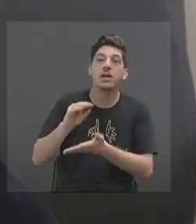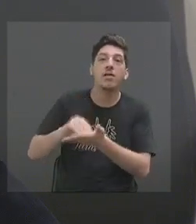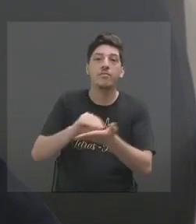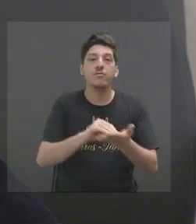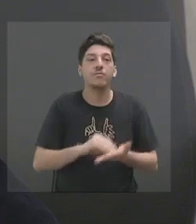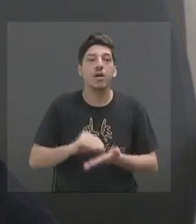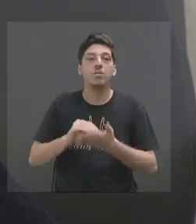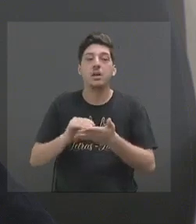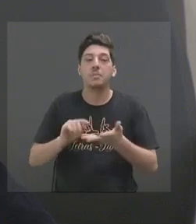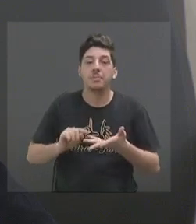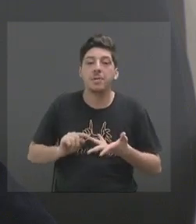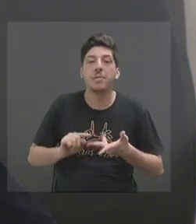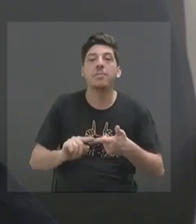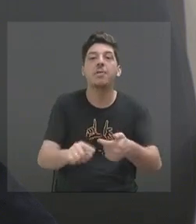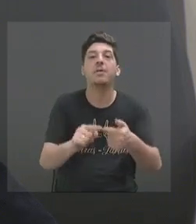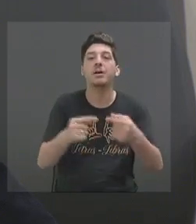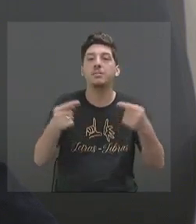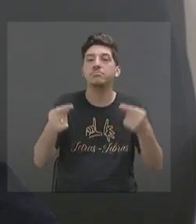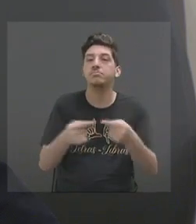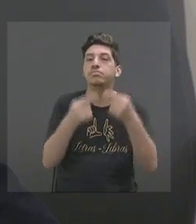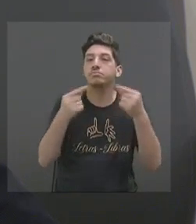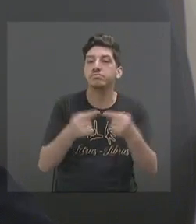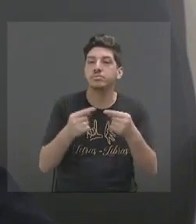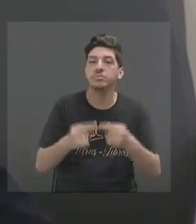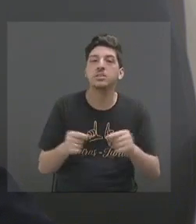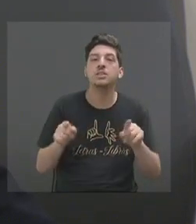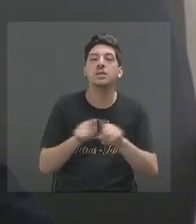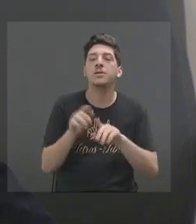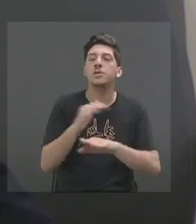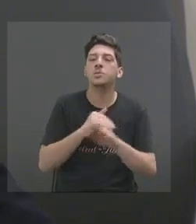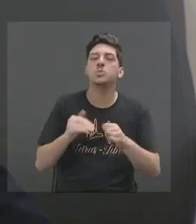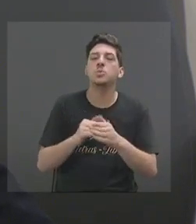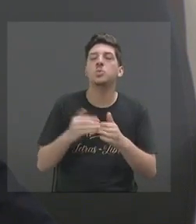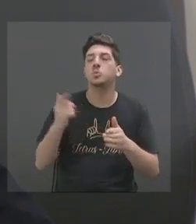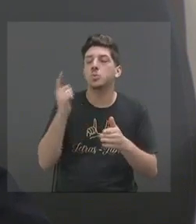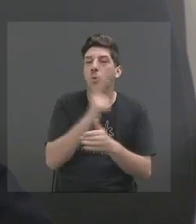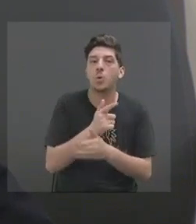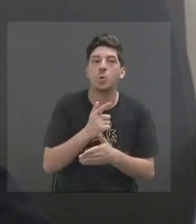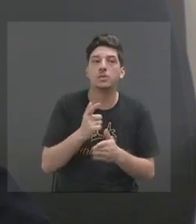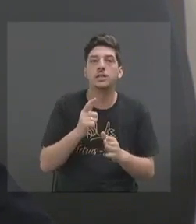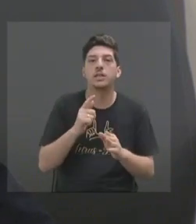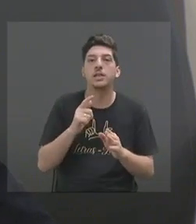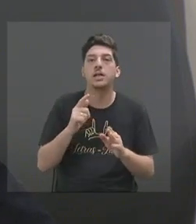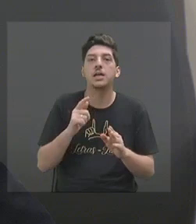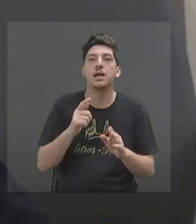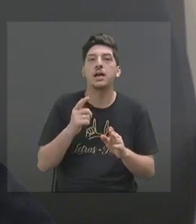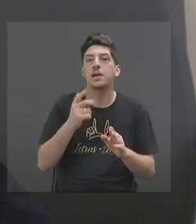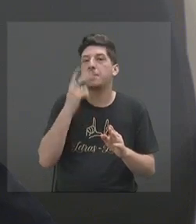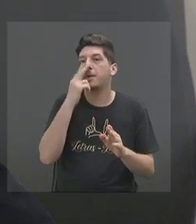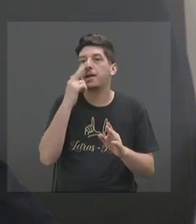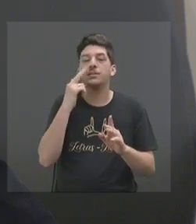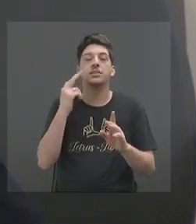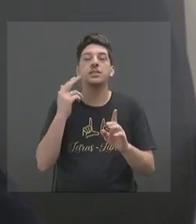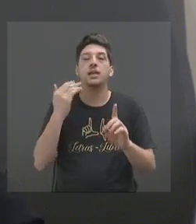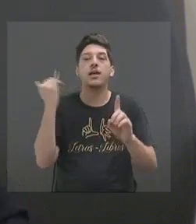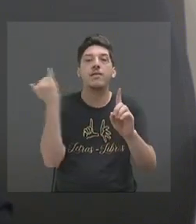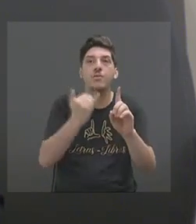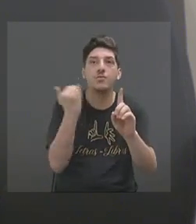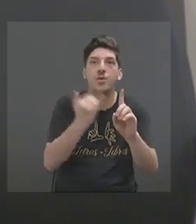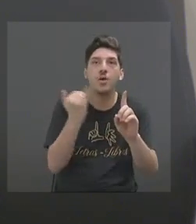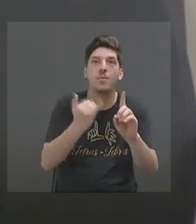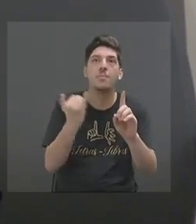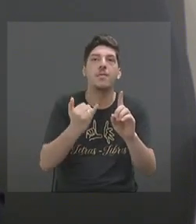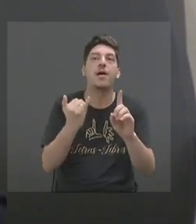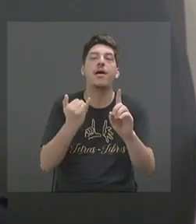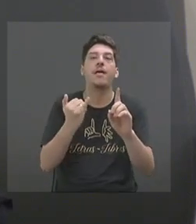todos os parâmetros e todas as situações que podem levar àquele resultado que você